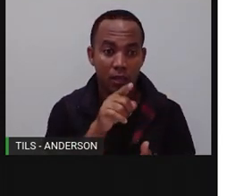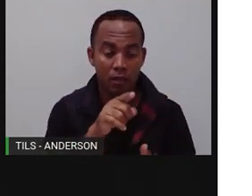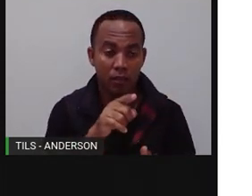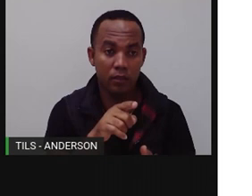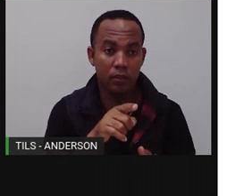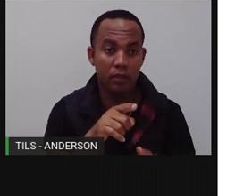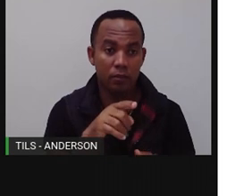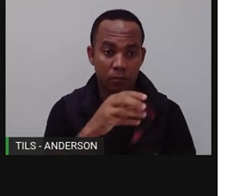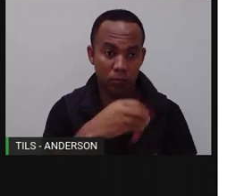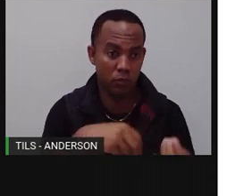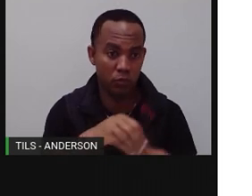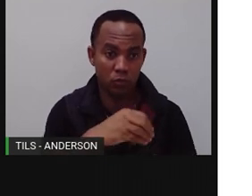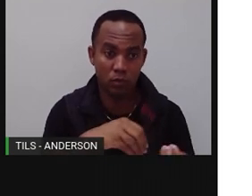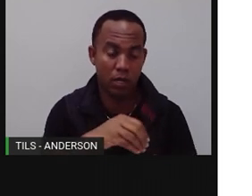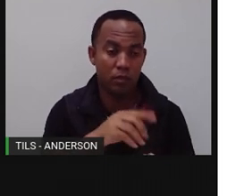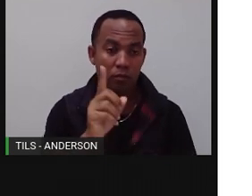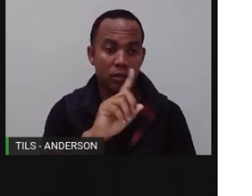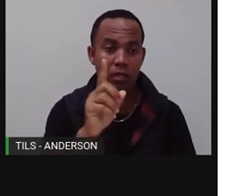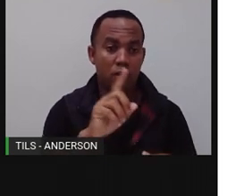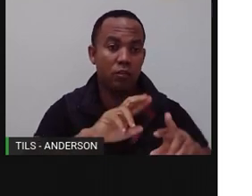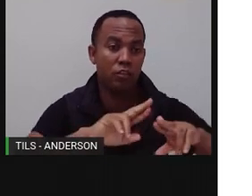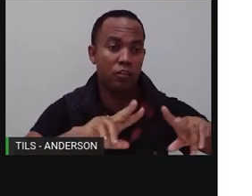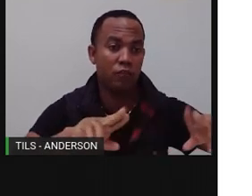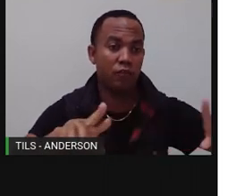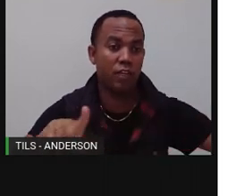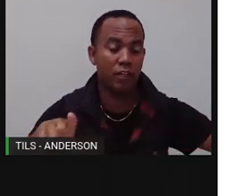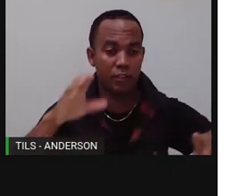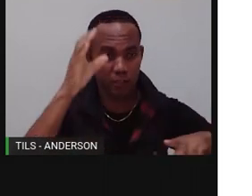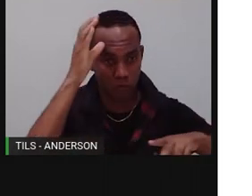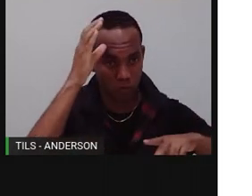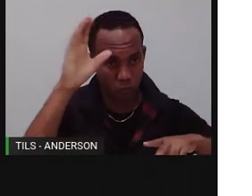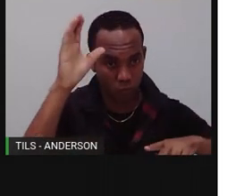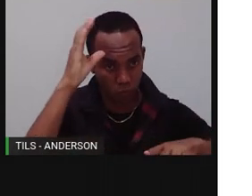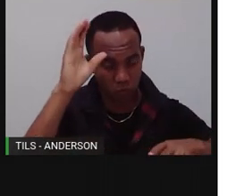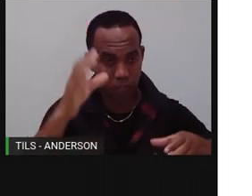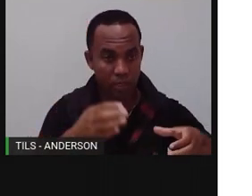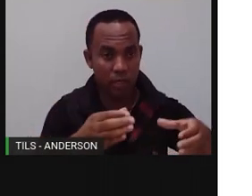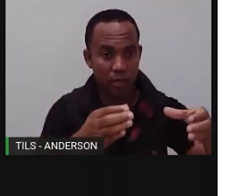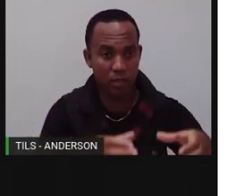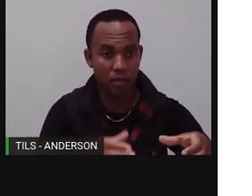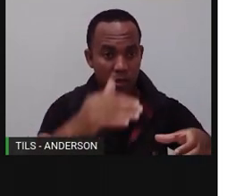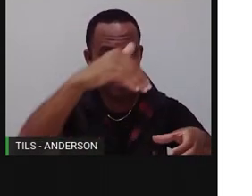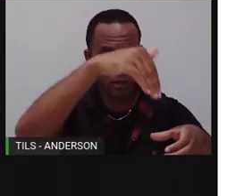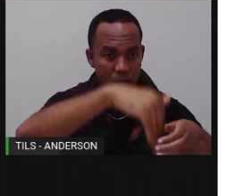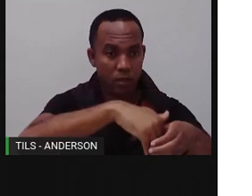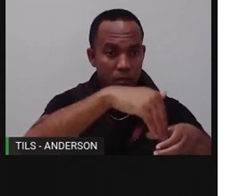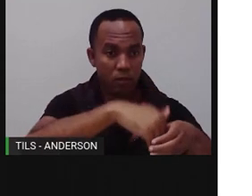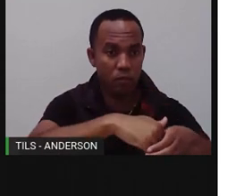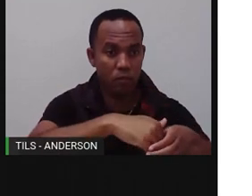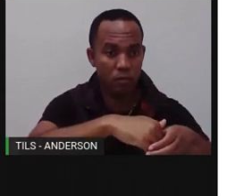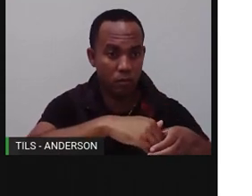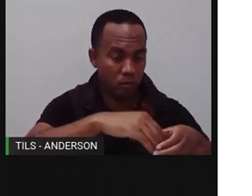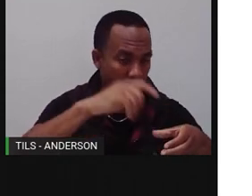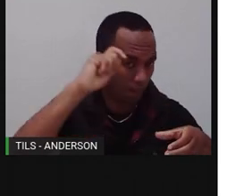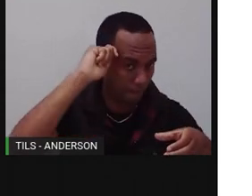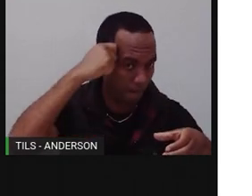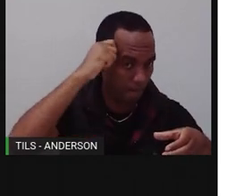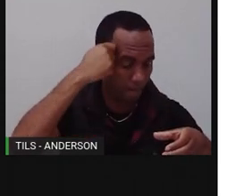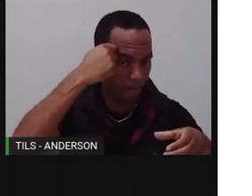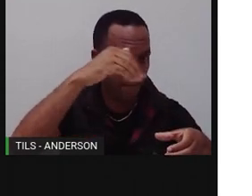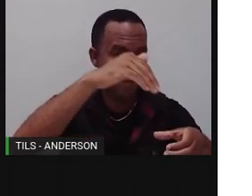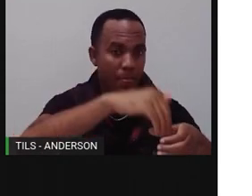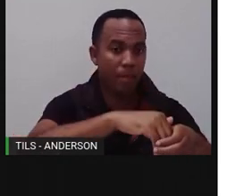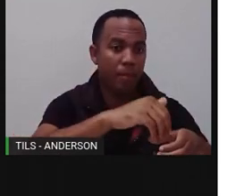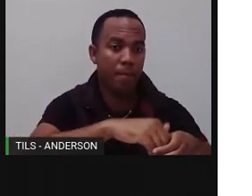homogêneo. Ou seja, existem várias culturas também espalhadas dentro do próprio continente africano. Afinal, são vários